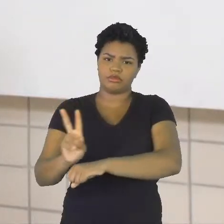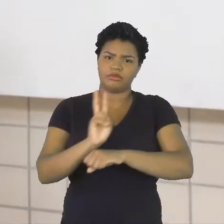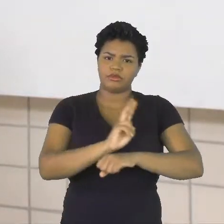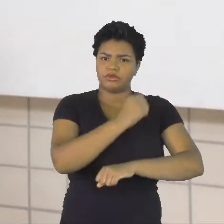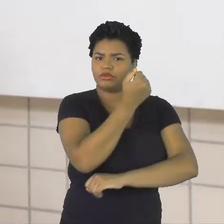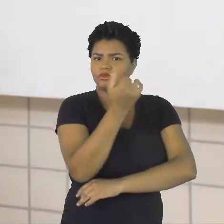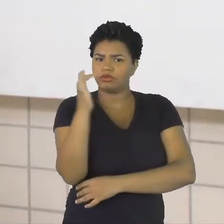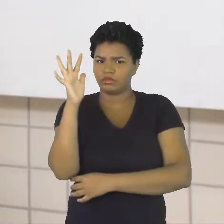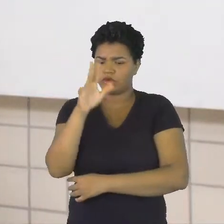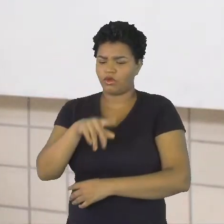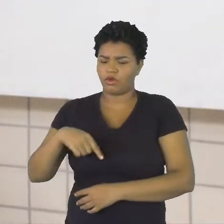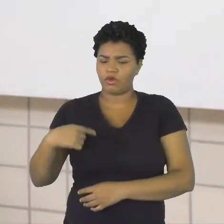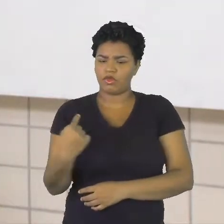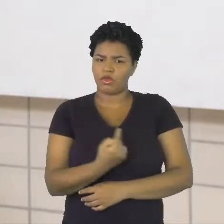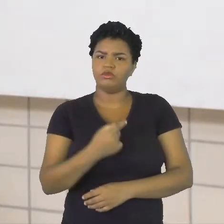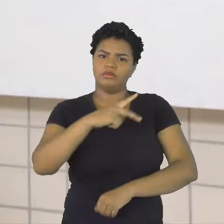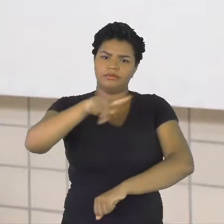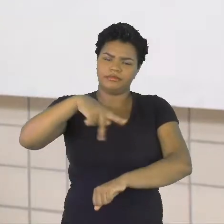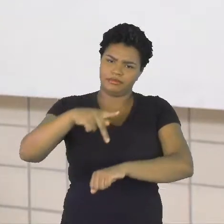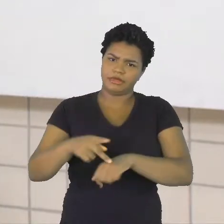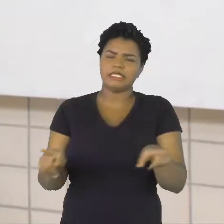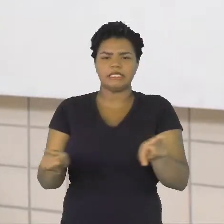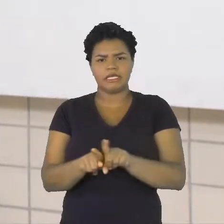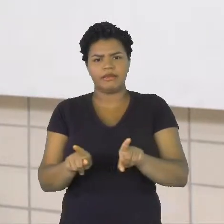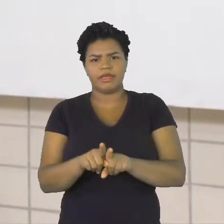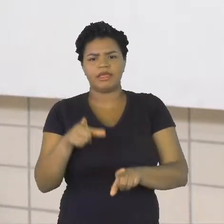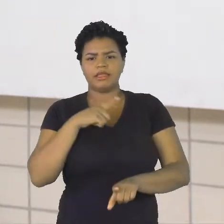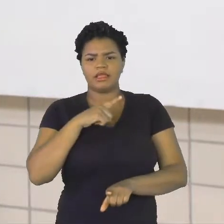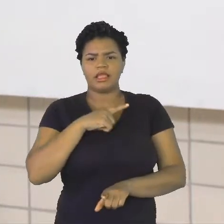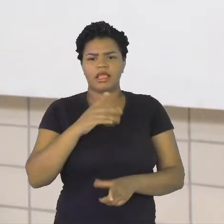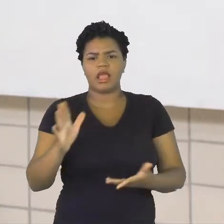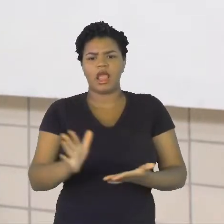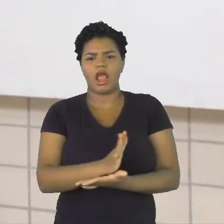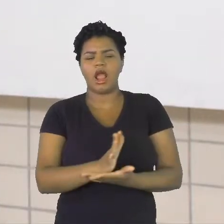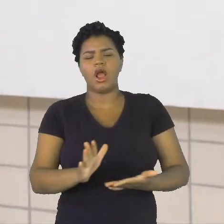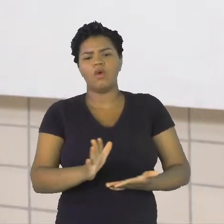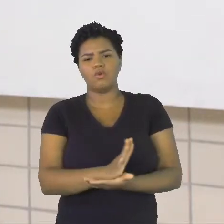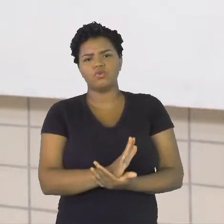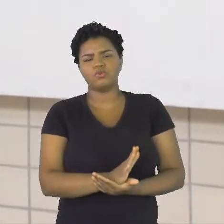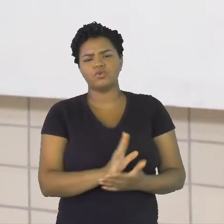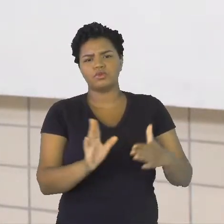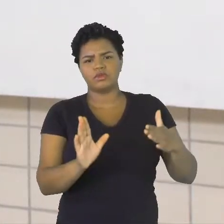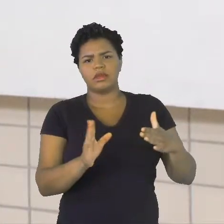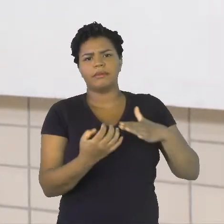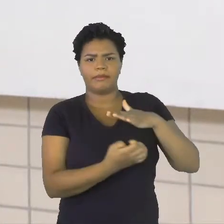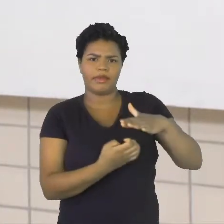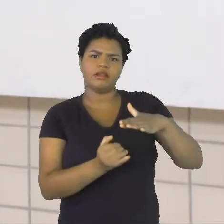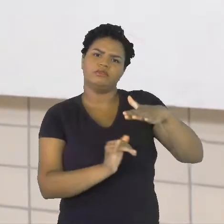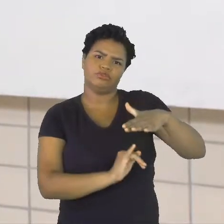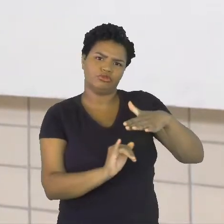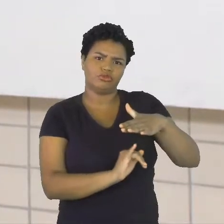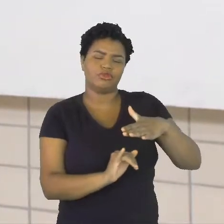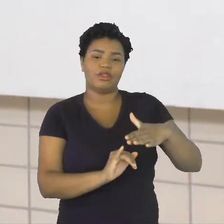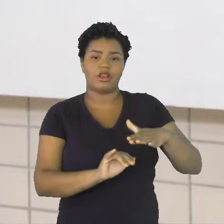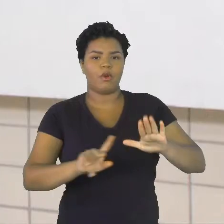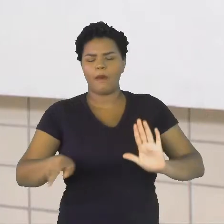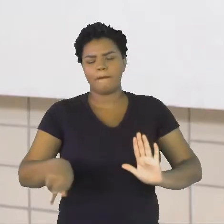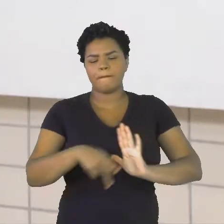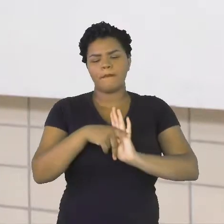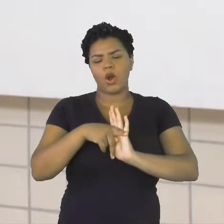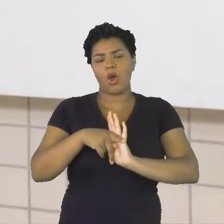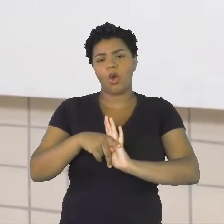ambiente do nosso país, existem também alguns órgãos que não fazem parte dessa estrutura